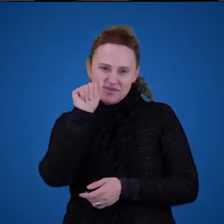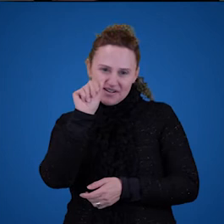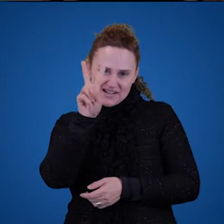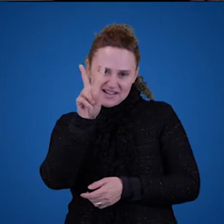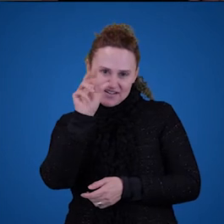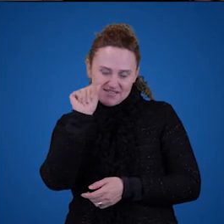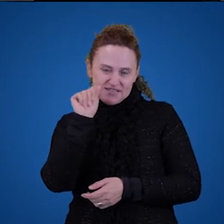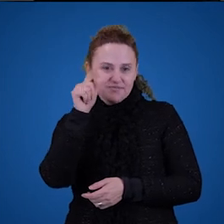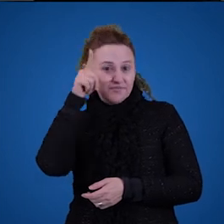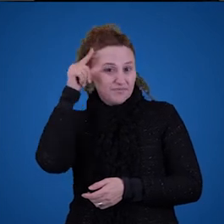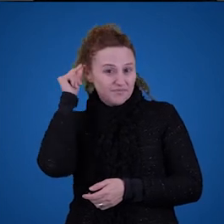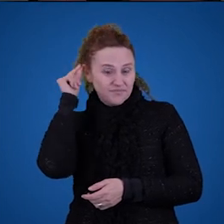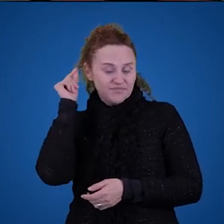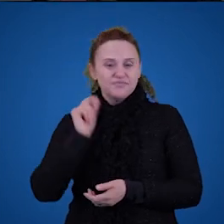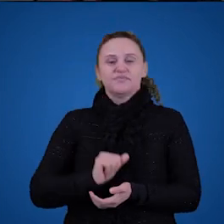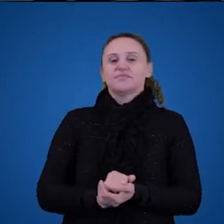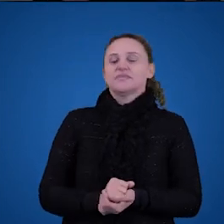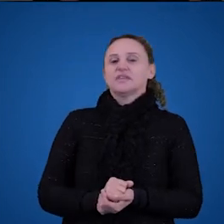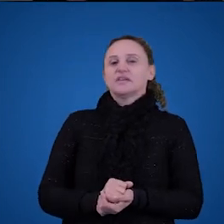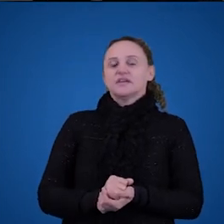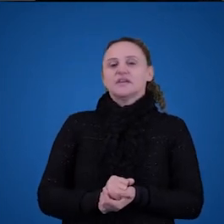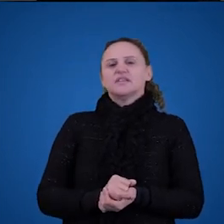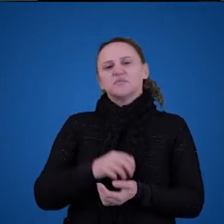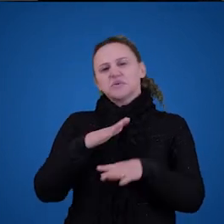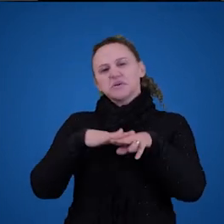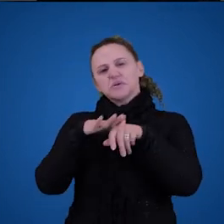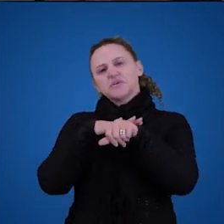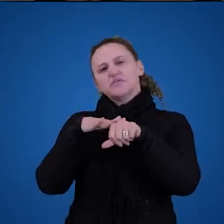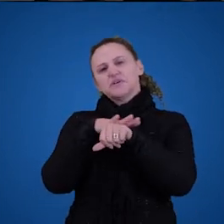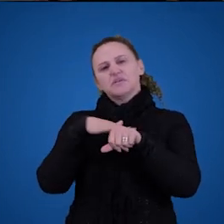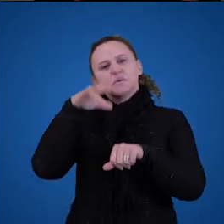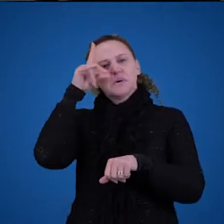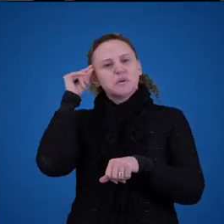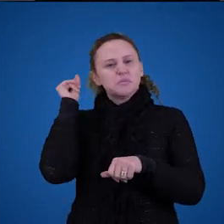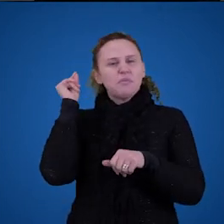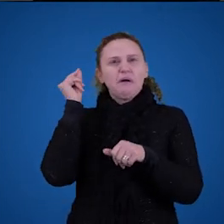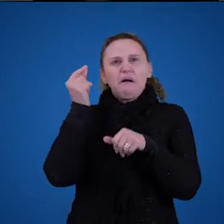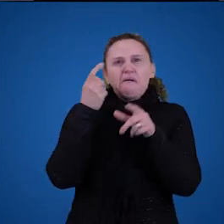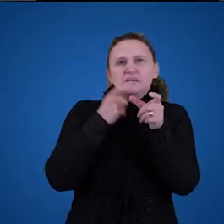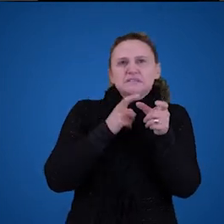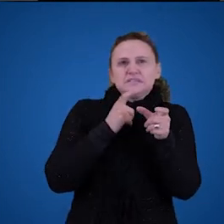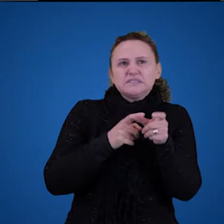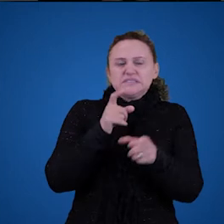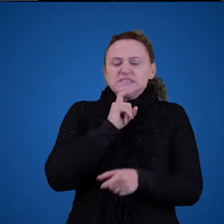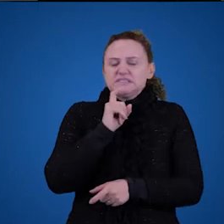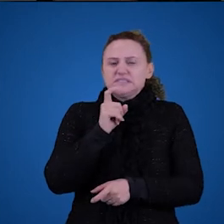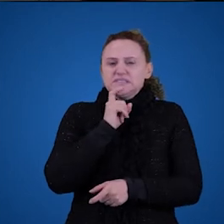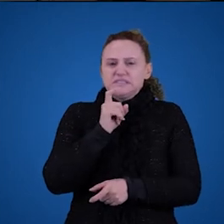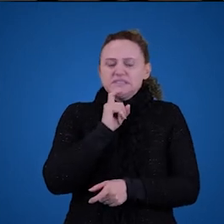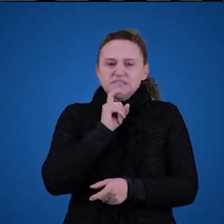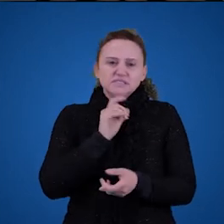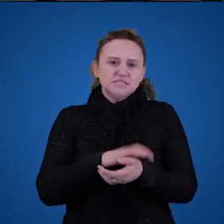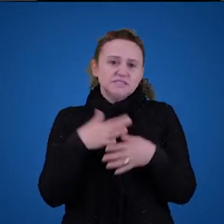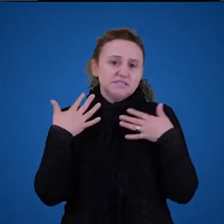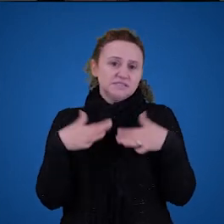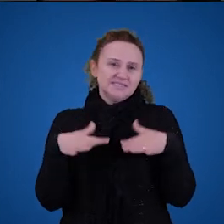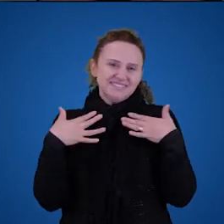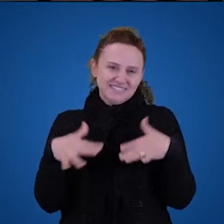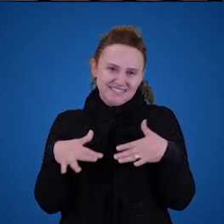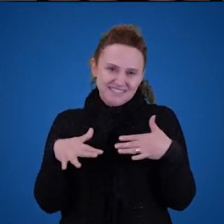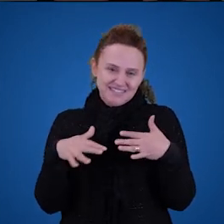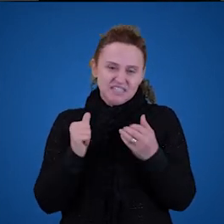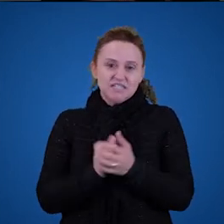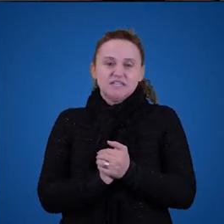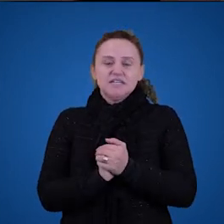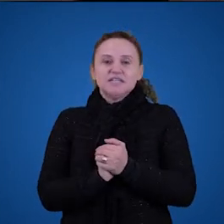objeto em nossa conversa. Então, nós estamos aqui conversando e eu digo assim, ah, Guarapuava é uma cidade muito fria. E quando eu falo Guarapuava é como se